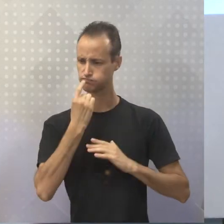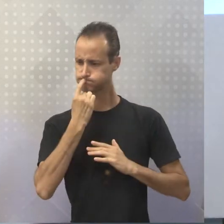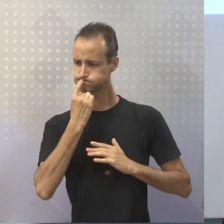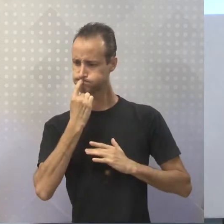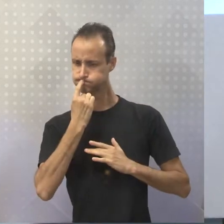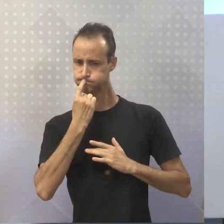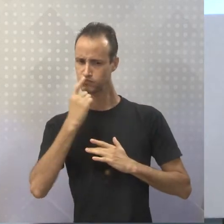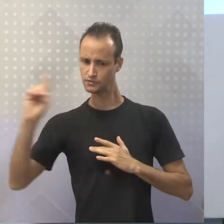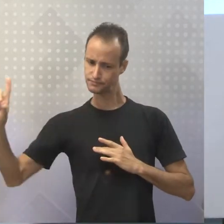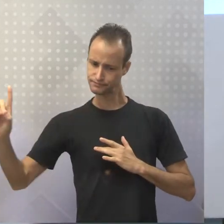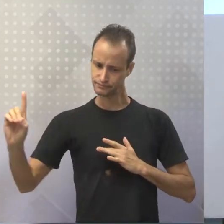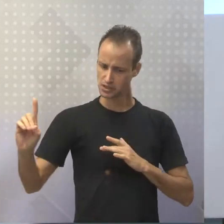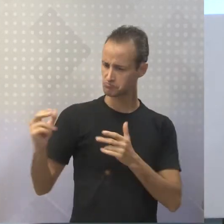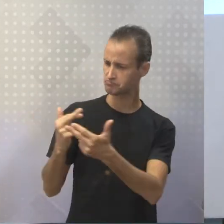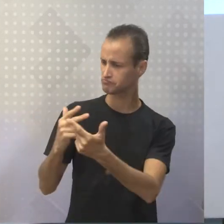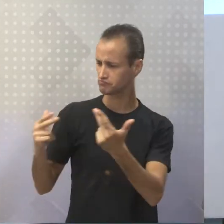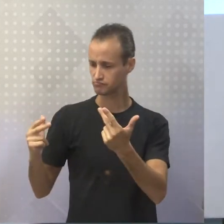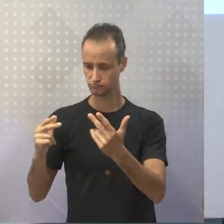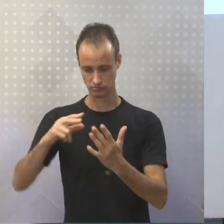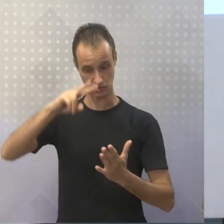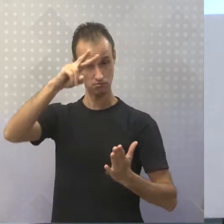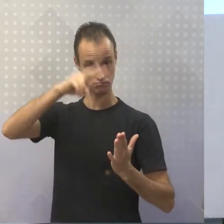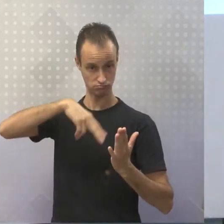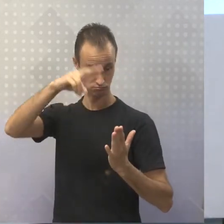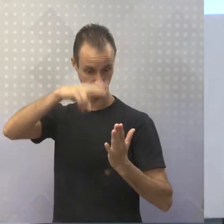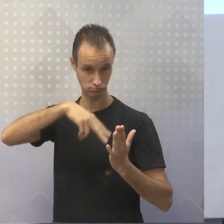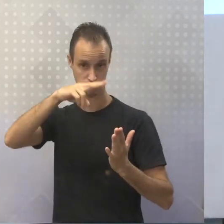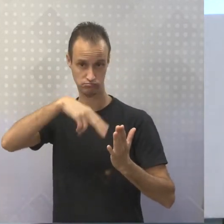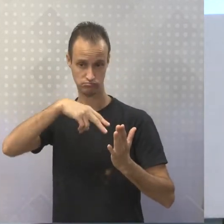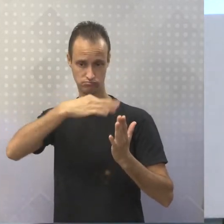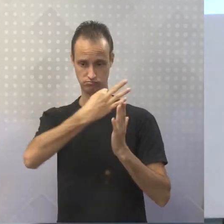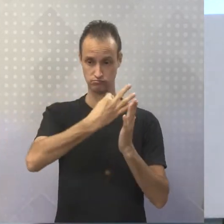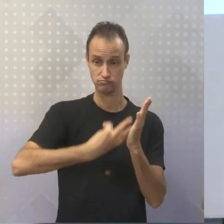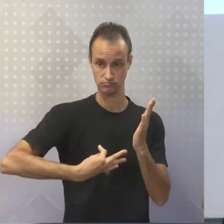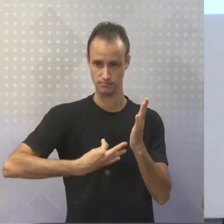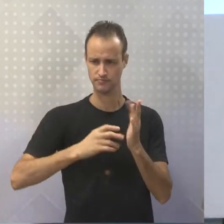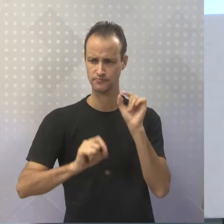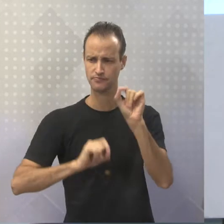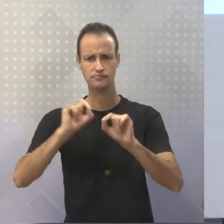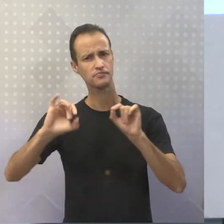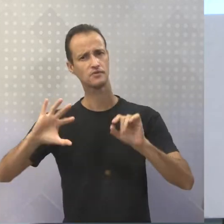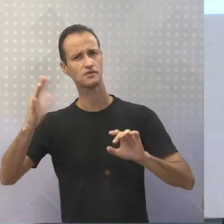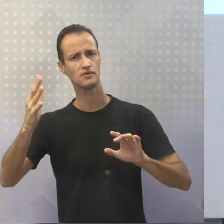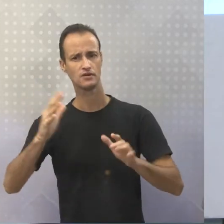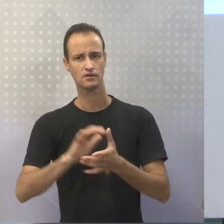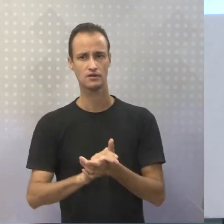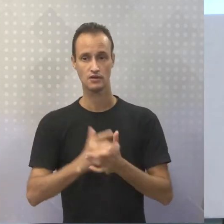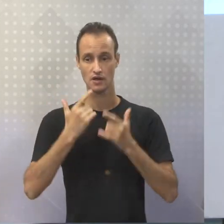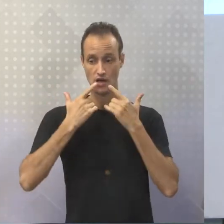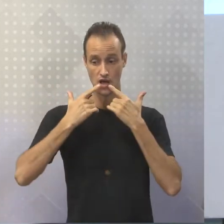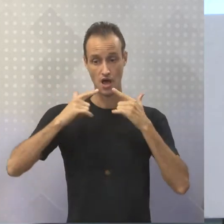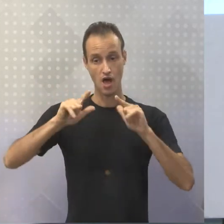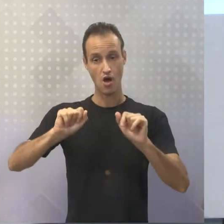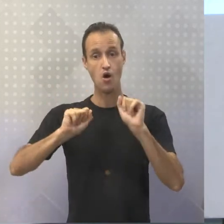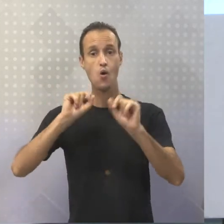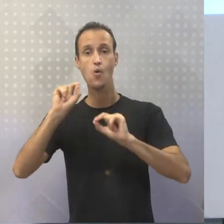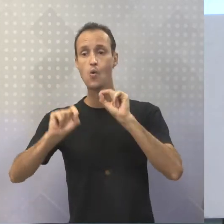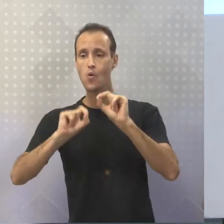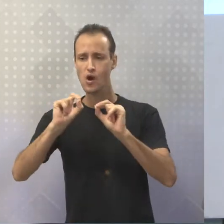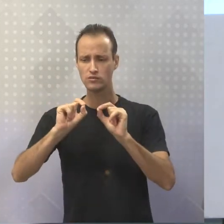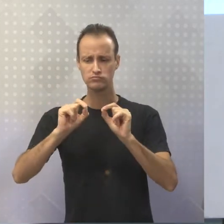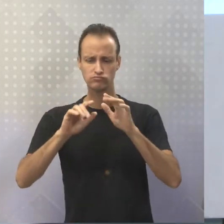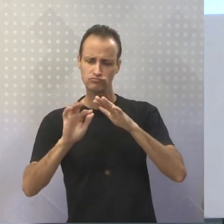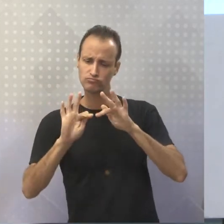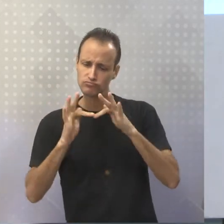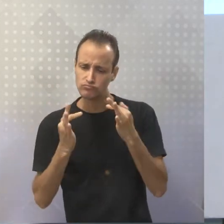lendo o texto. Então, o que acontece? A linguagem da reportagem é uma linguagem